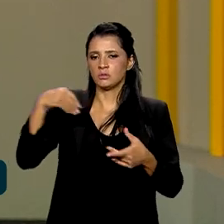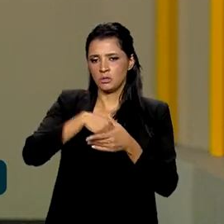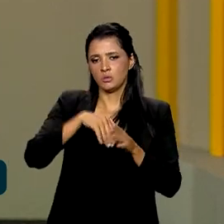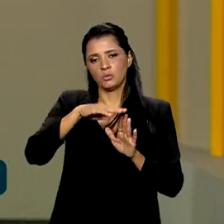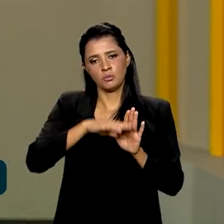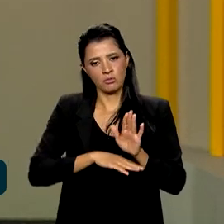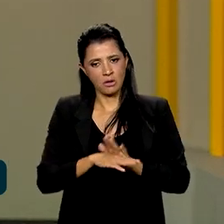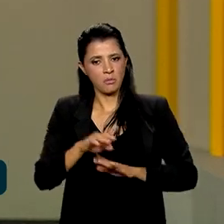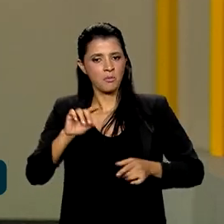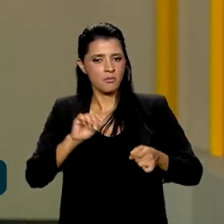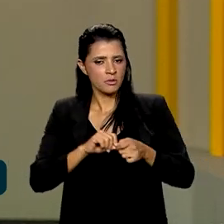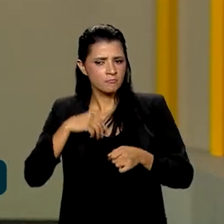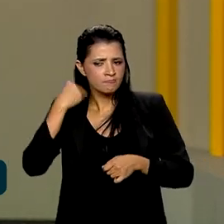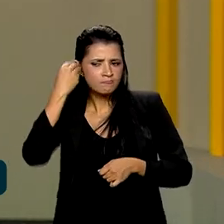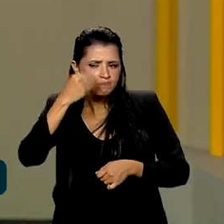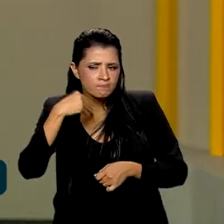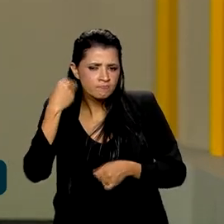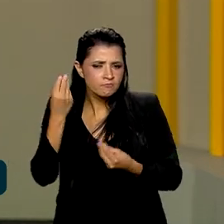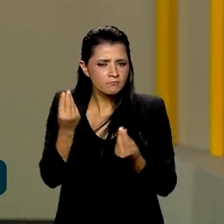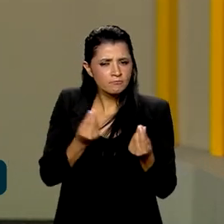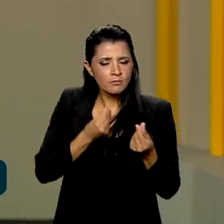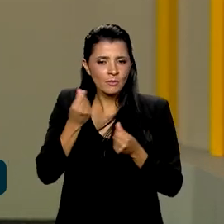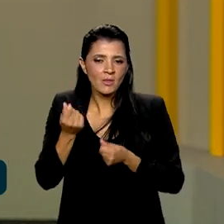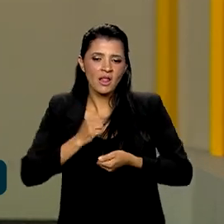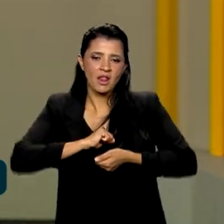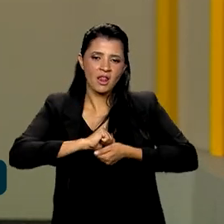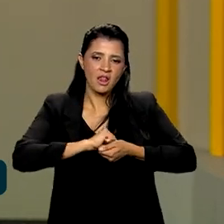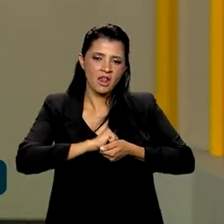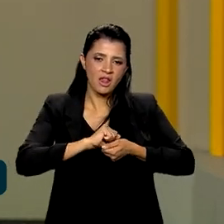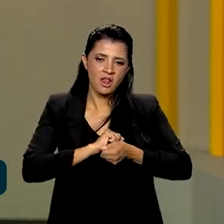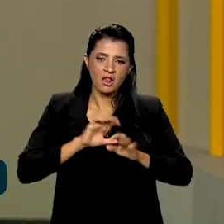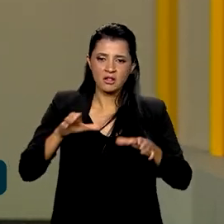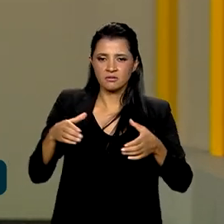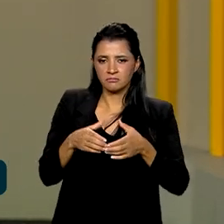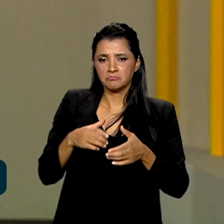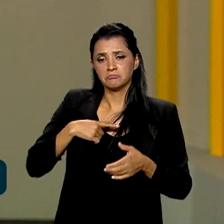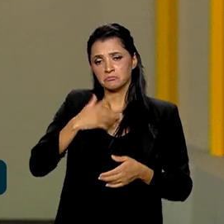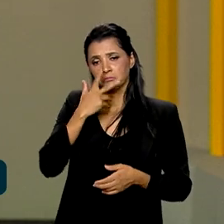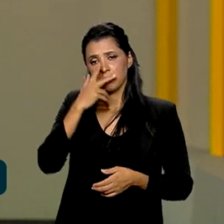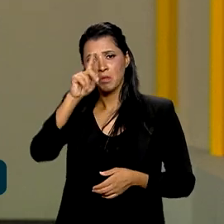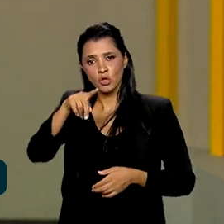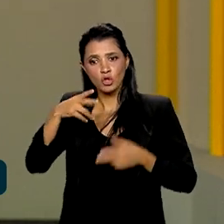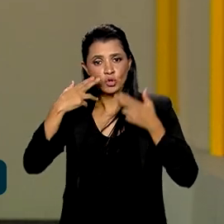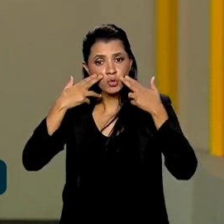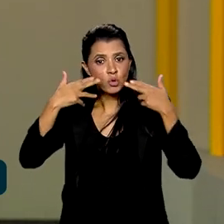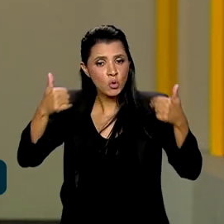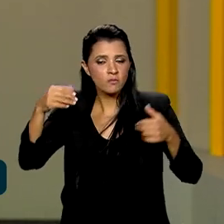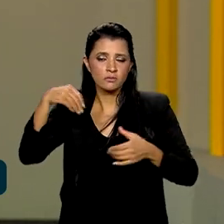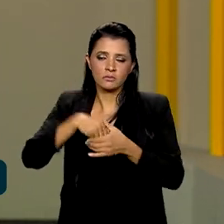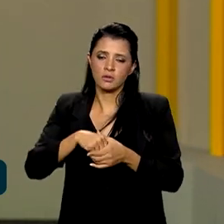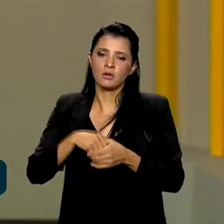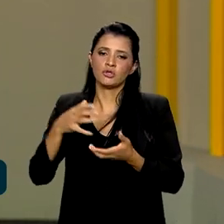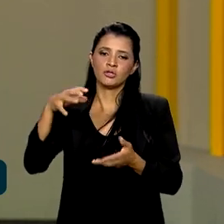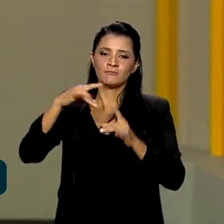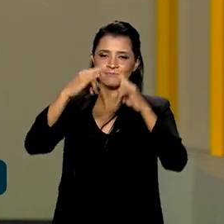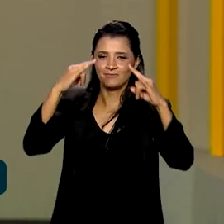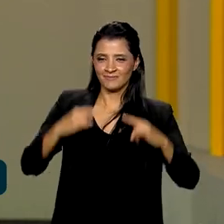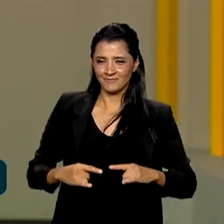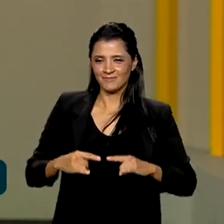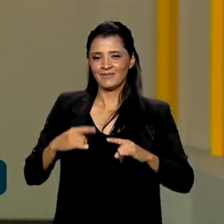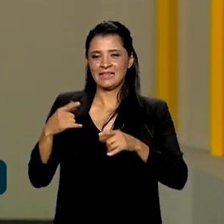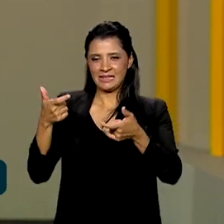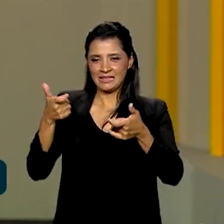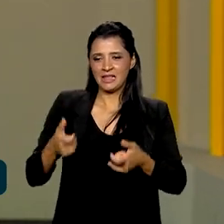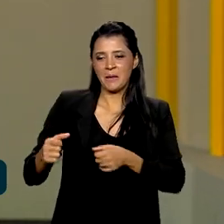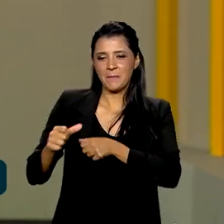fazendo uma ação experimental de lavanderias coletivas, que eu acho que isso vai ser uma grande novidade dentro dos assentamentos da reforma